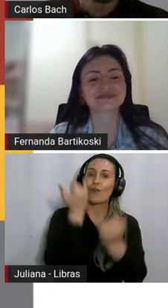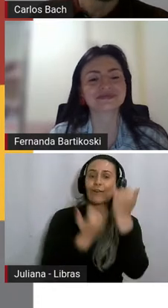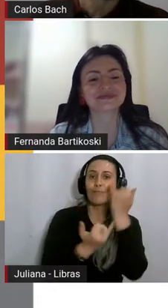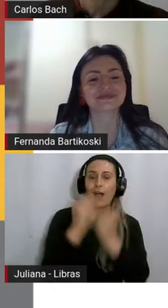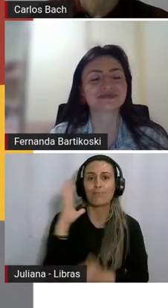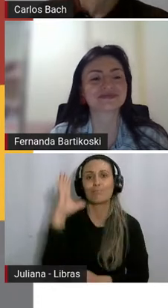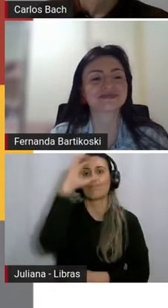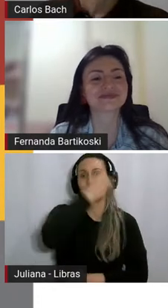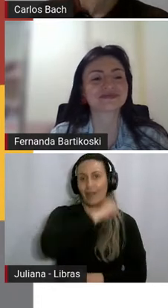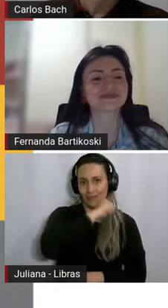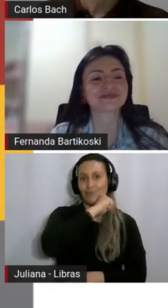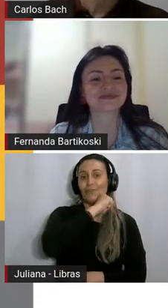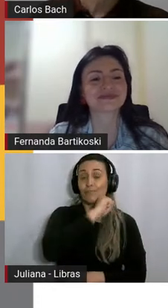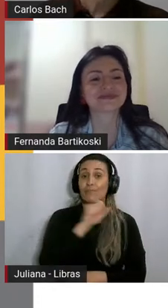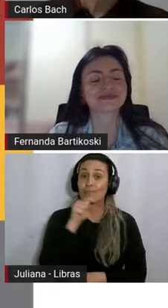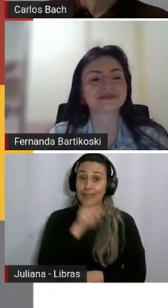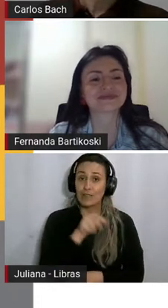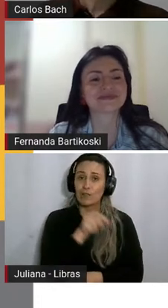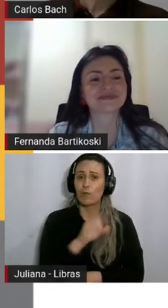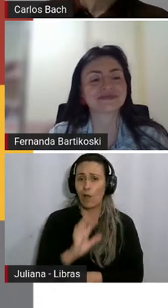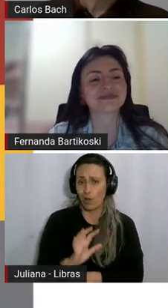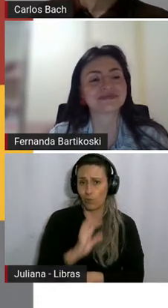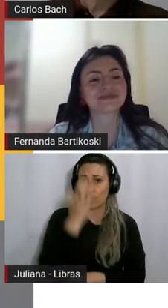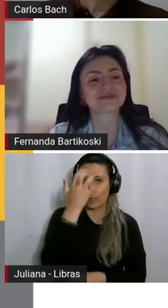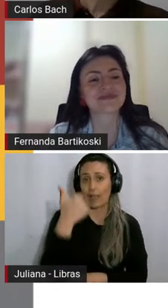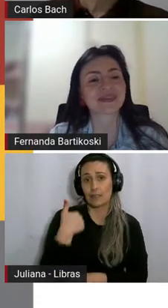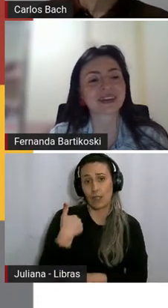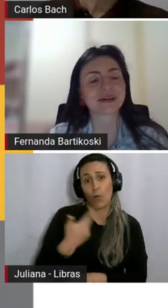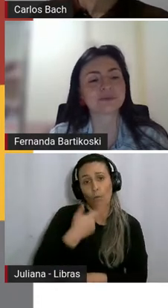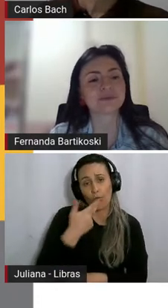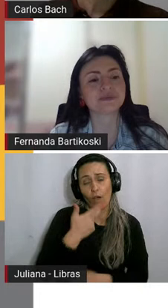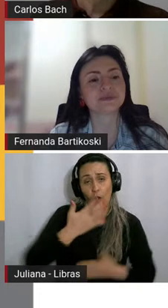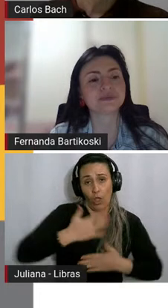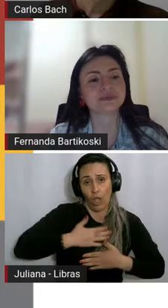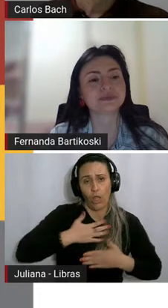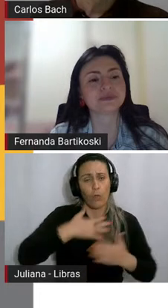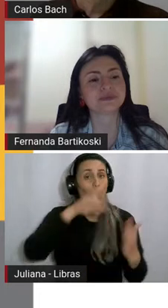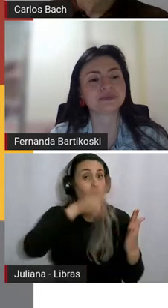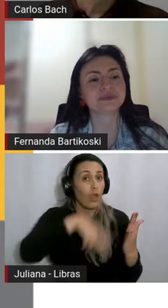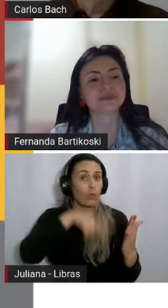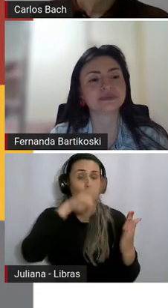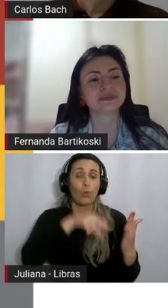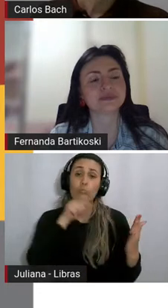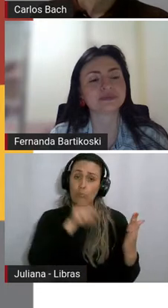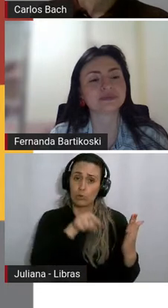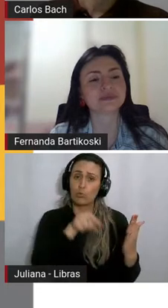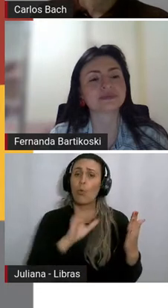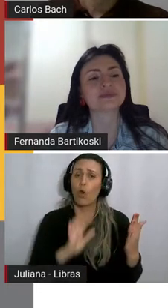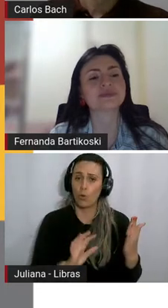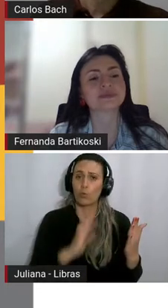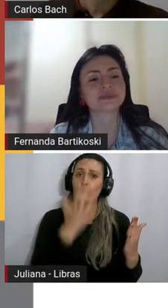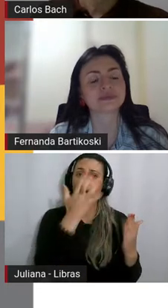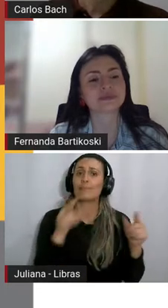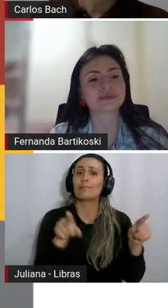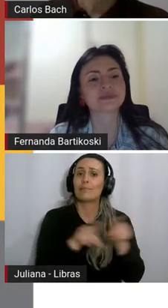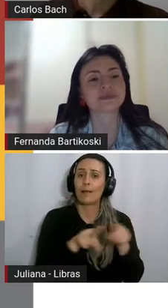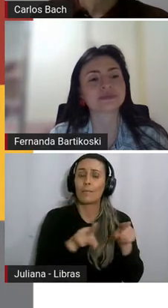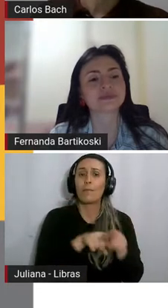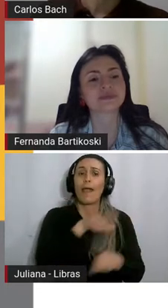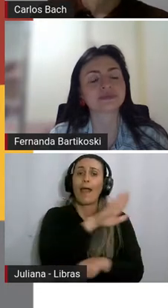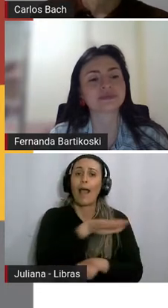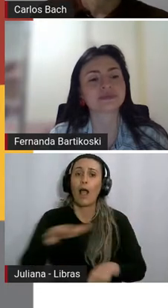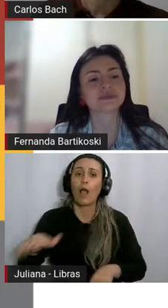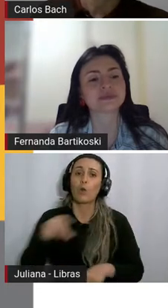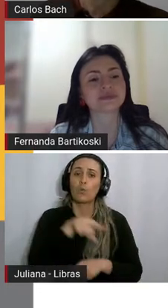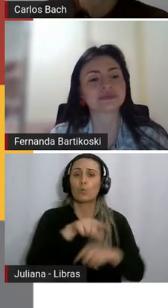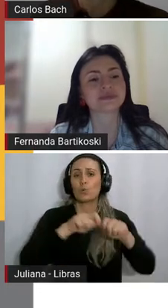acontece, eu estou falando como leitor, né? Mas isso acontece na sala de aula com os alunos também. Porque eu fazia isso, né?